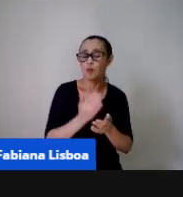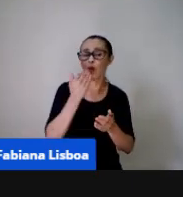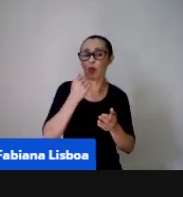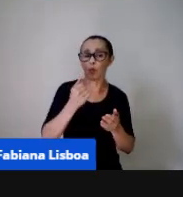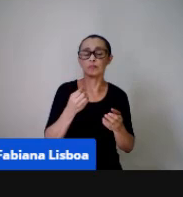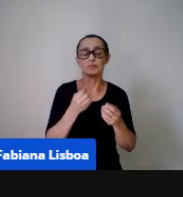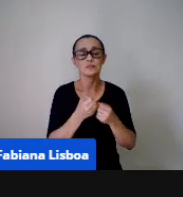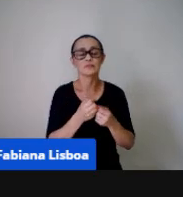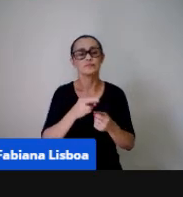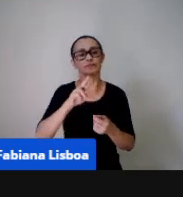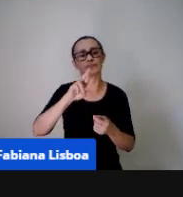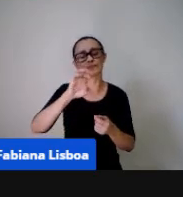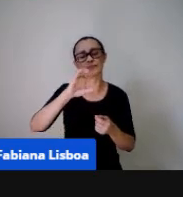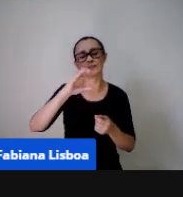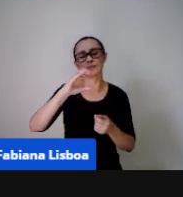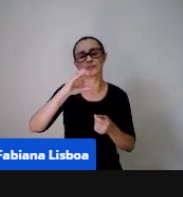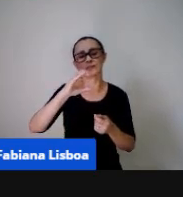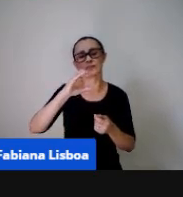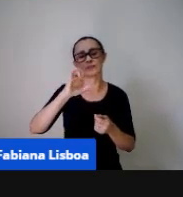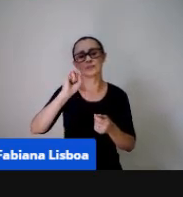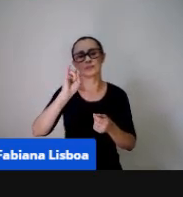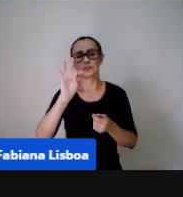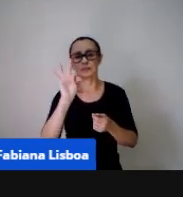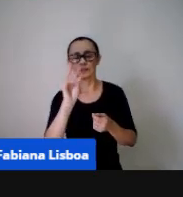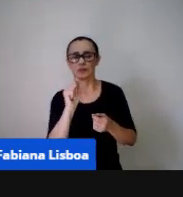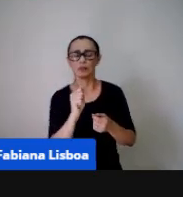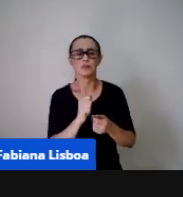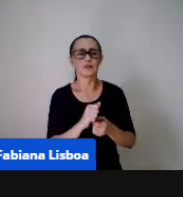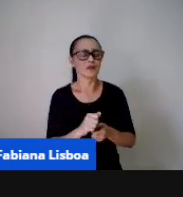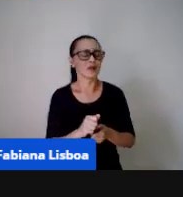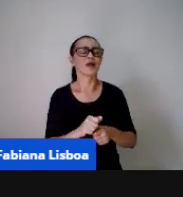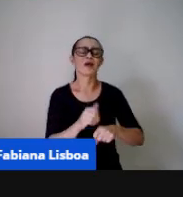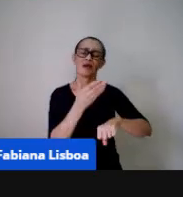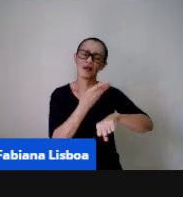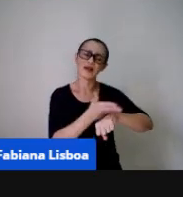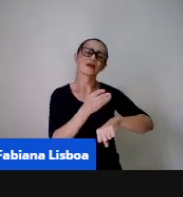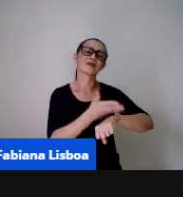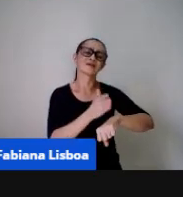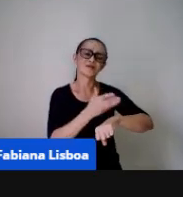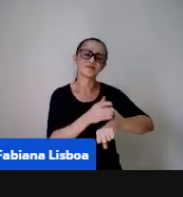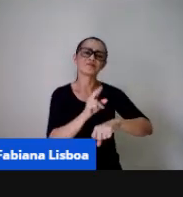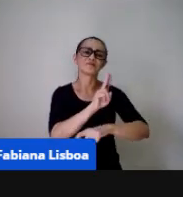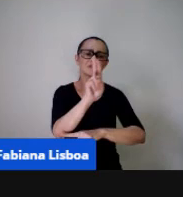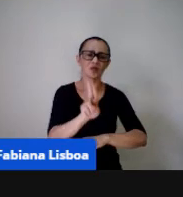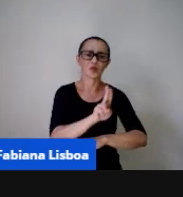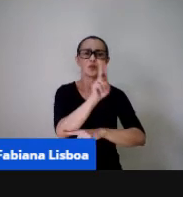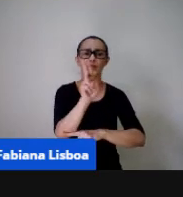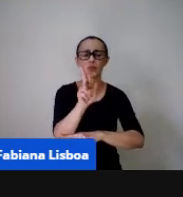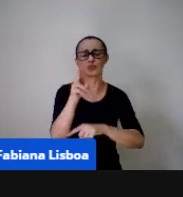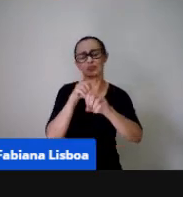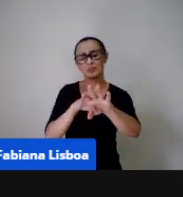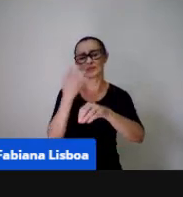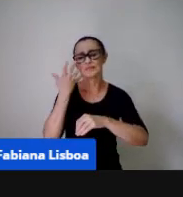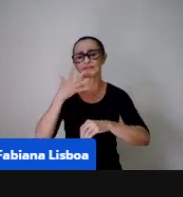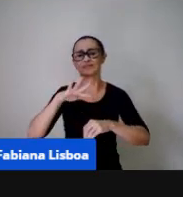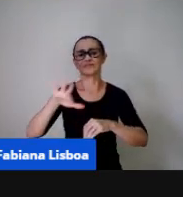com receita é uma prática muito comum na educação infantil né? e a gente tira ali diversos